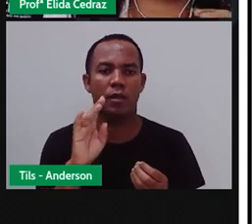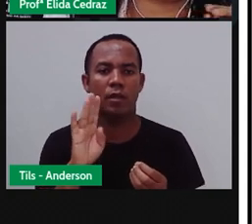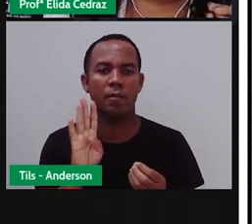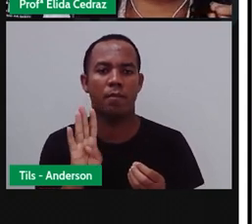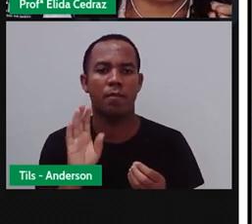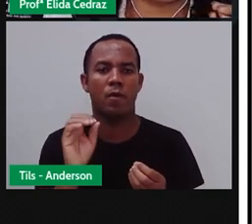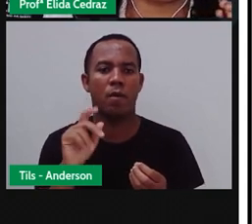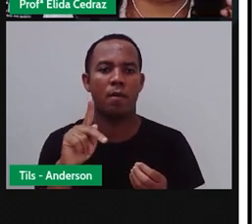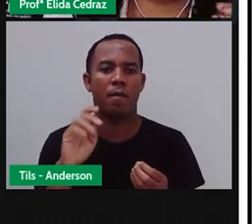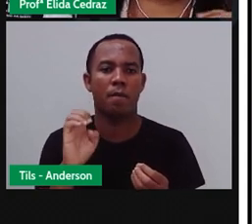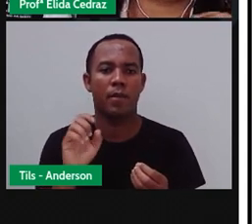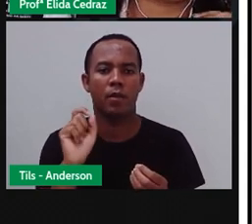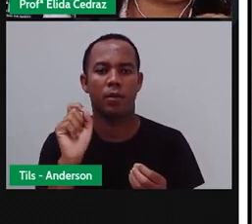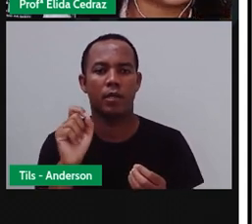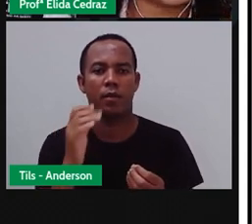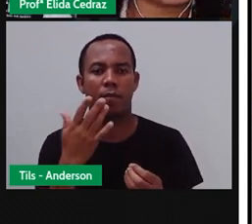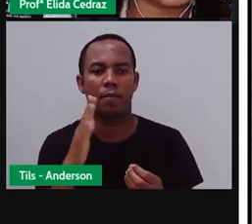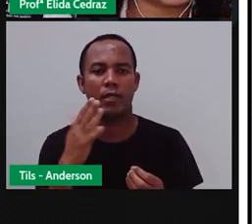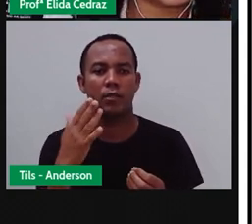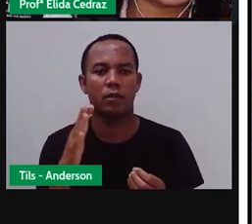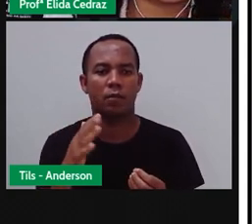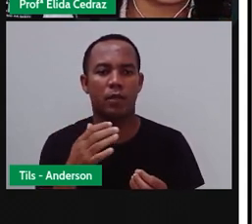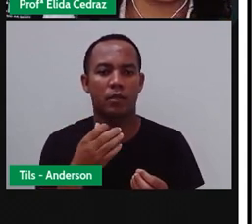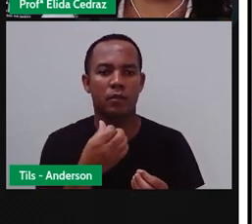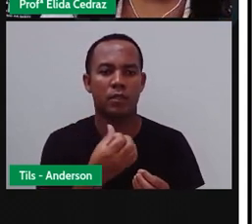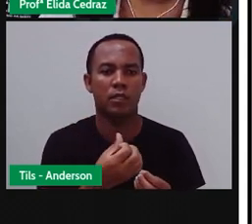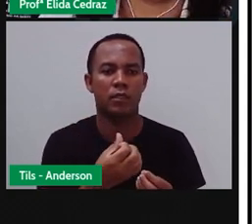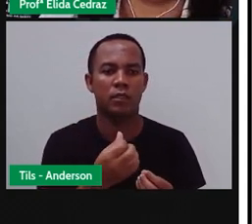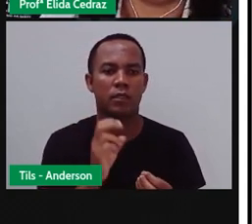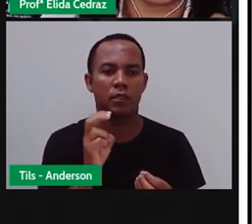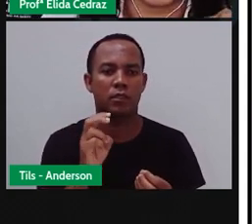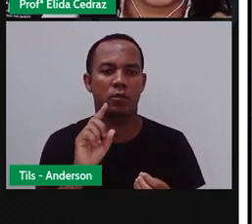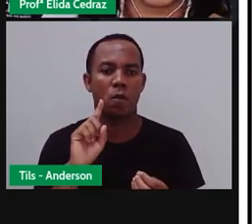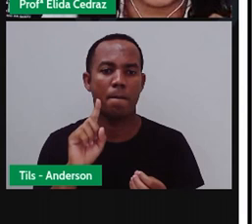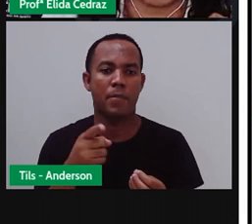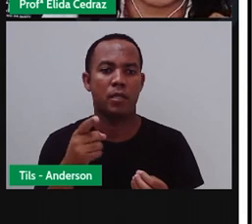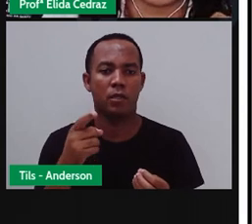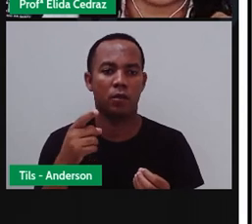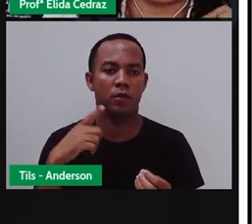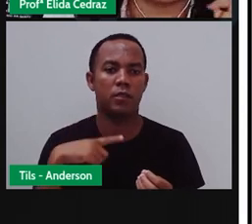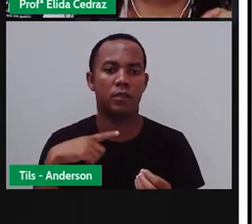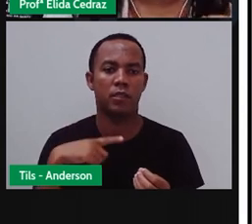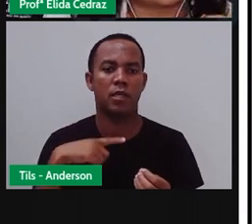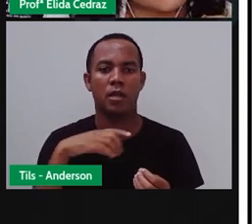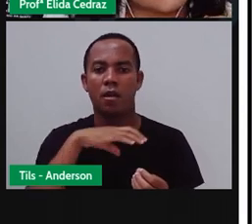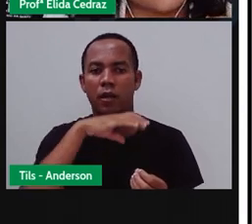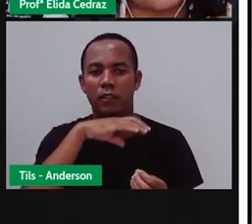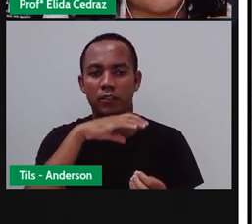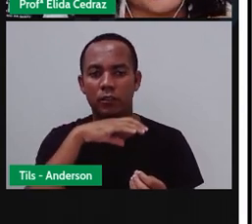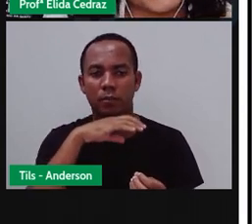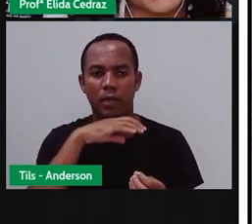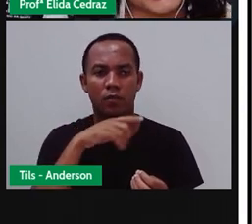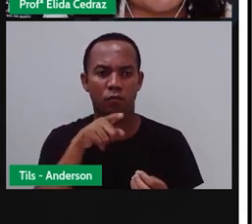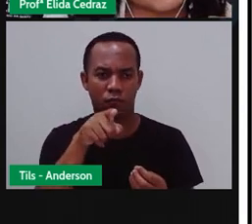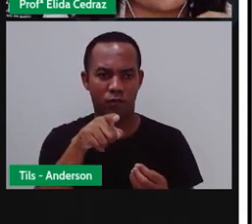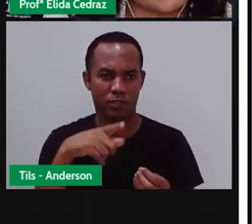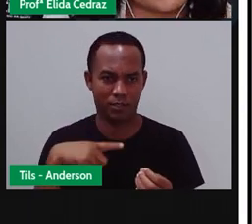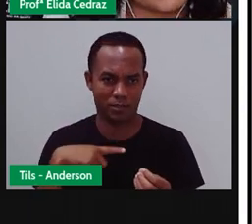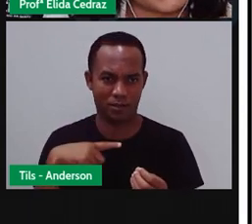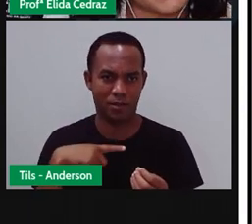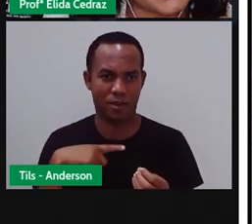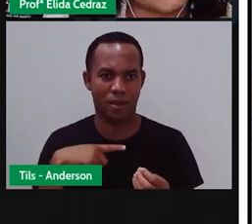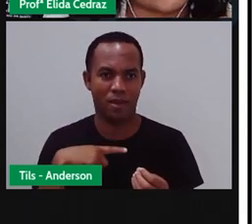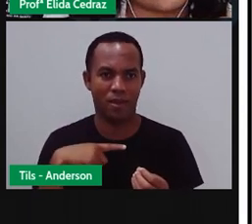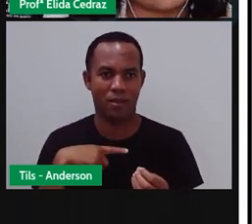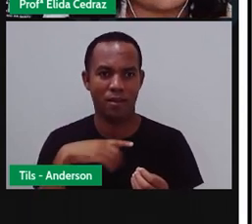65 milhões dos domicílios brasileiros têm algum bichinho de estimação. Você tem algum bichinho de estimação